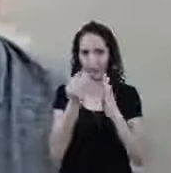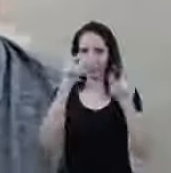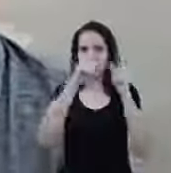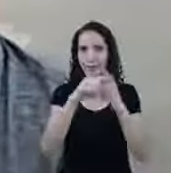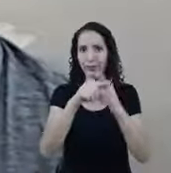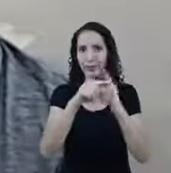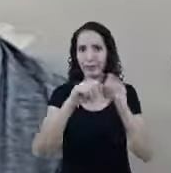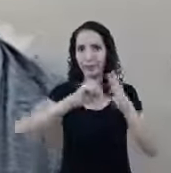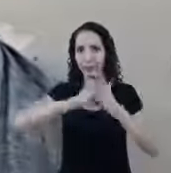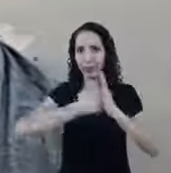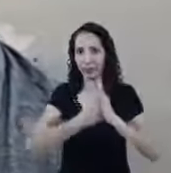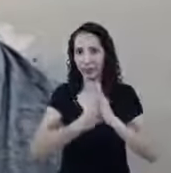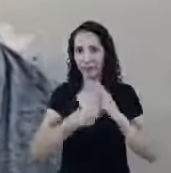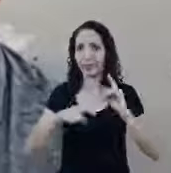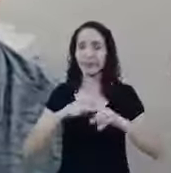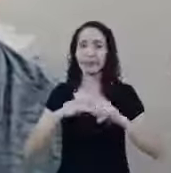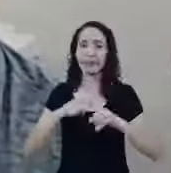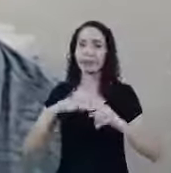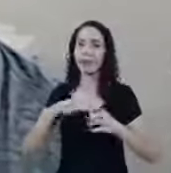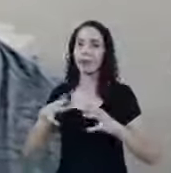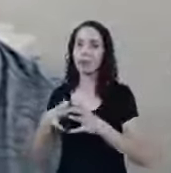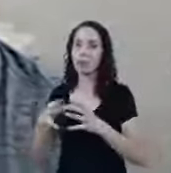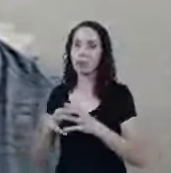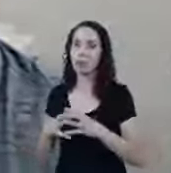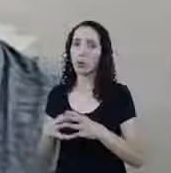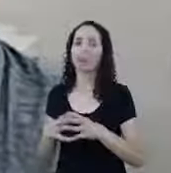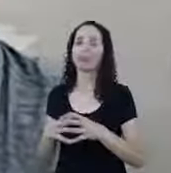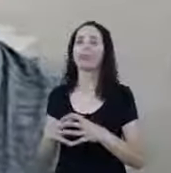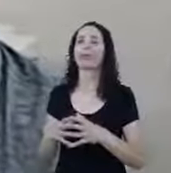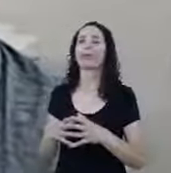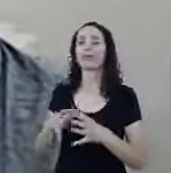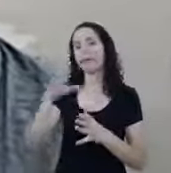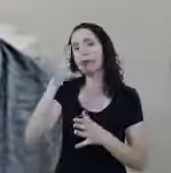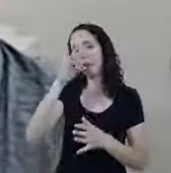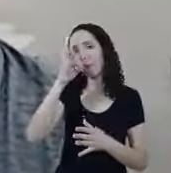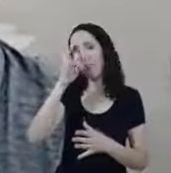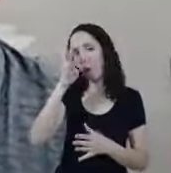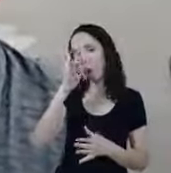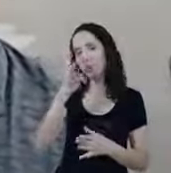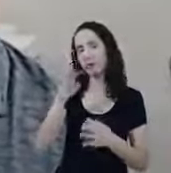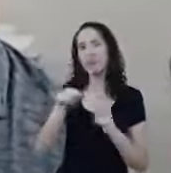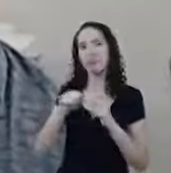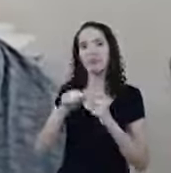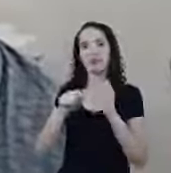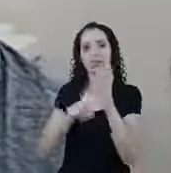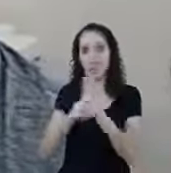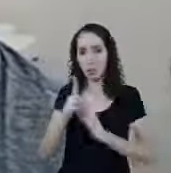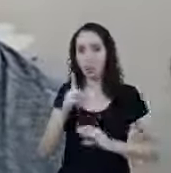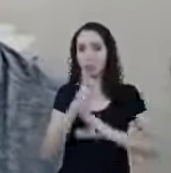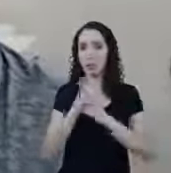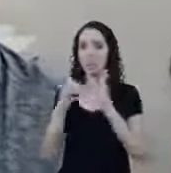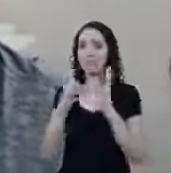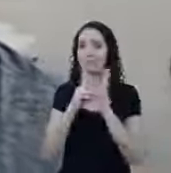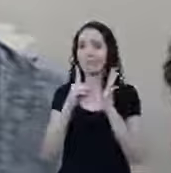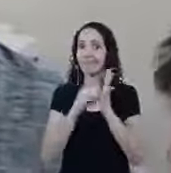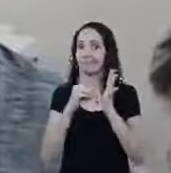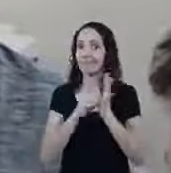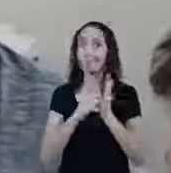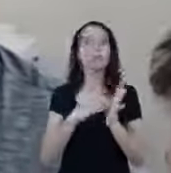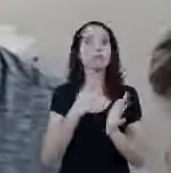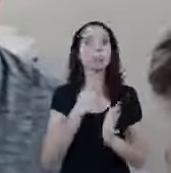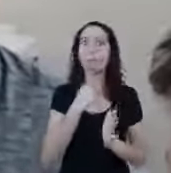Pastores E tem um grupo Que está insistindo Com os cultos presenciais É um decreto Não pode É